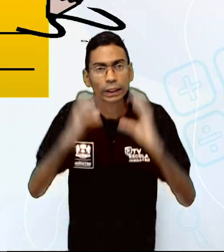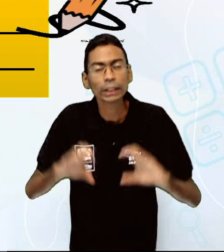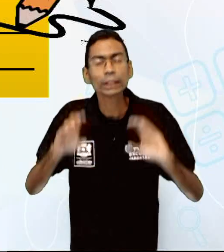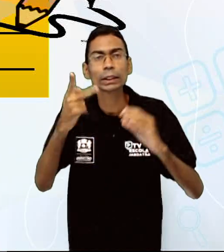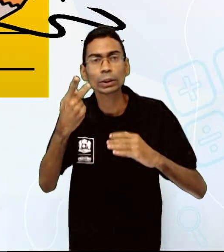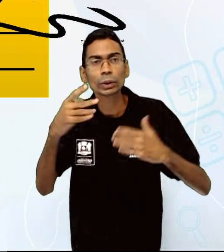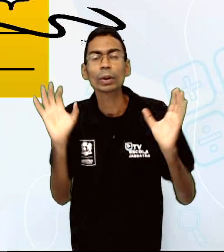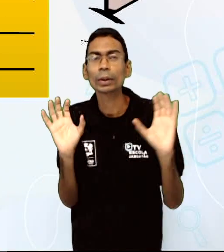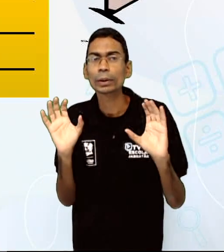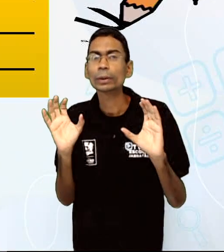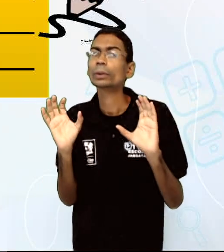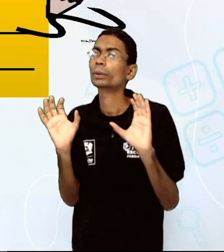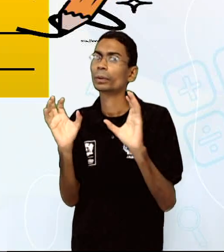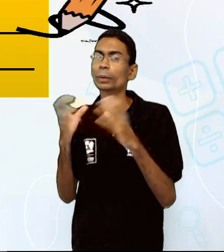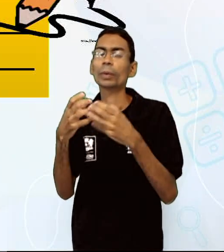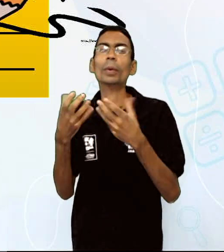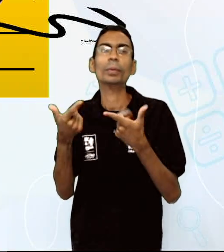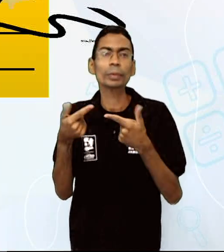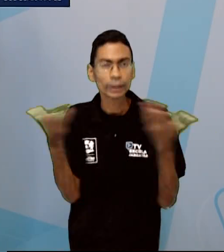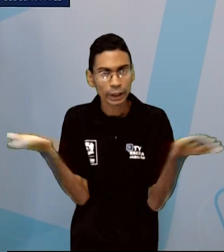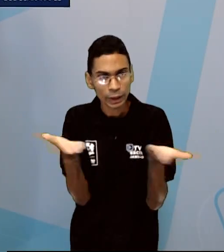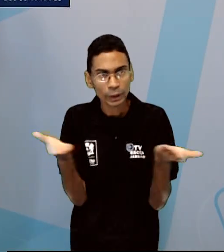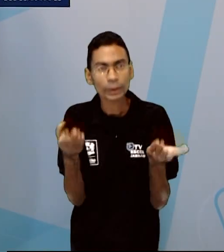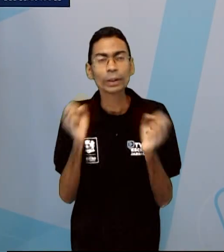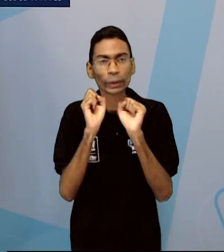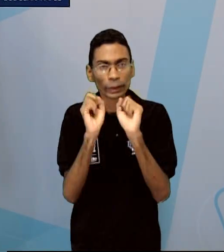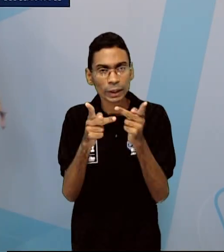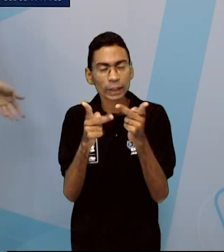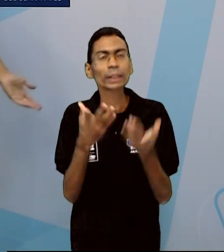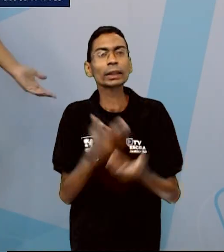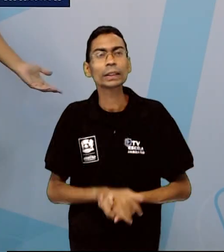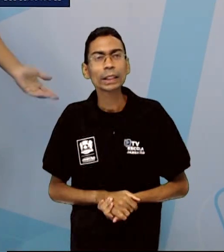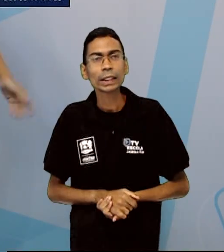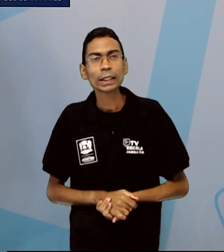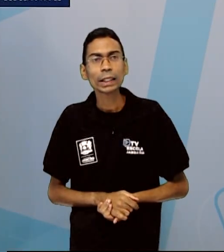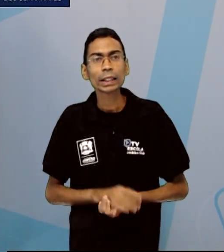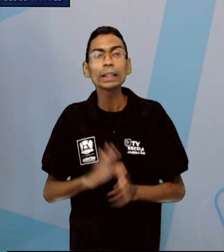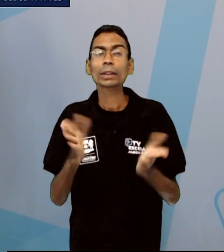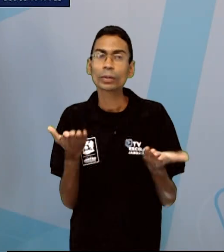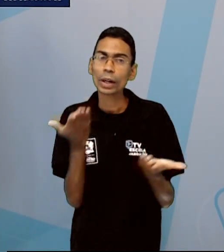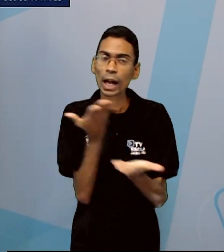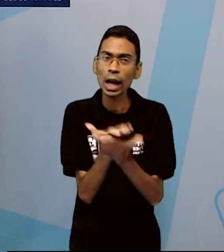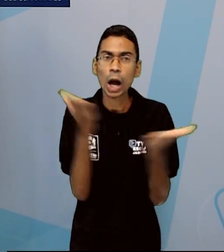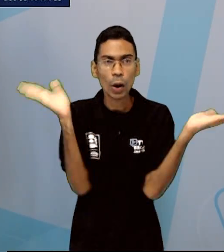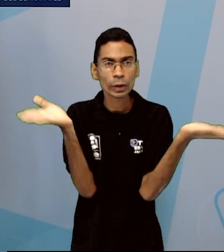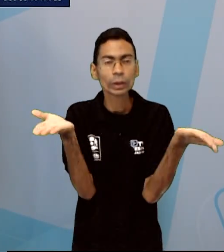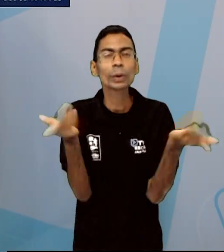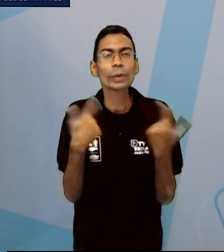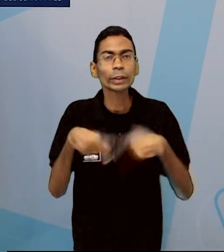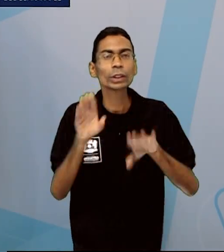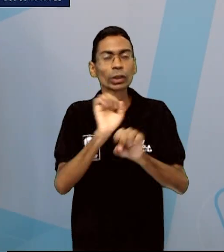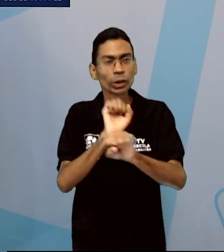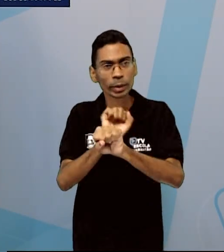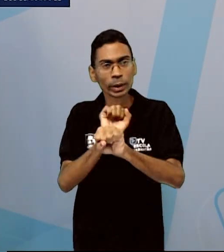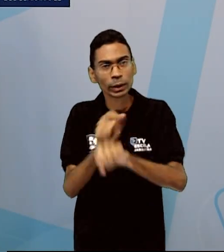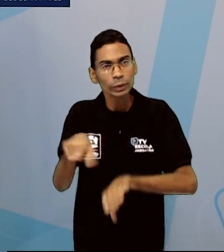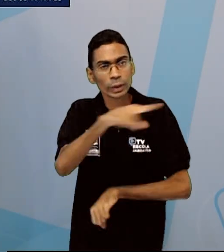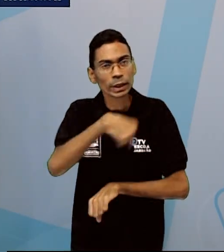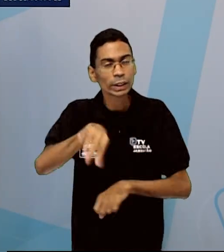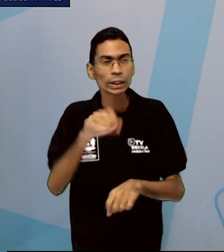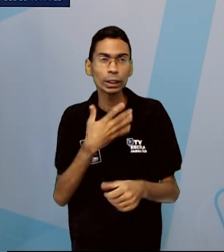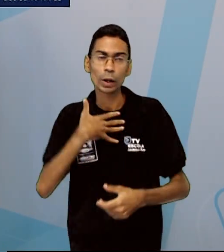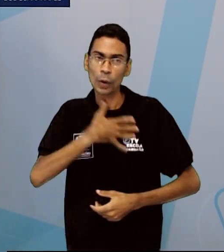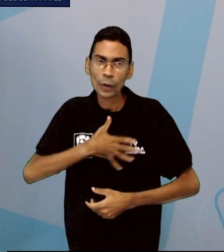comunidade. Tudo bem? Essa foi a nossa aula de hoje. Espero que vocês tenham